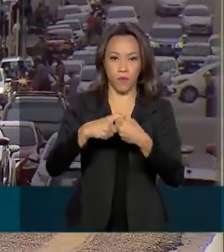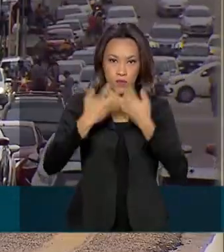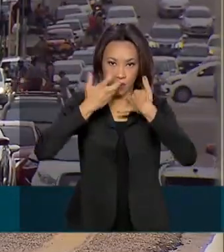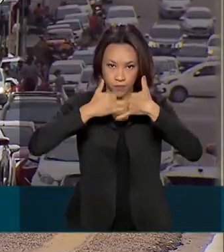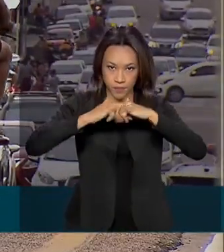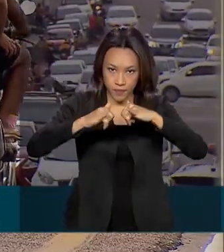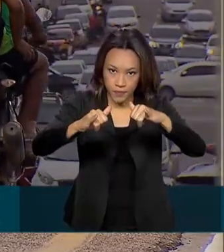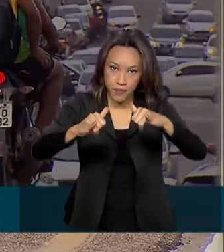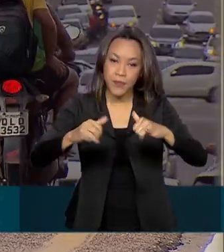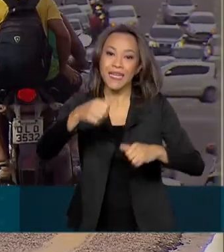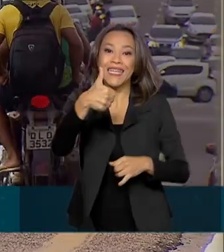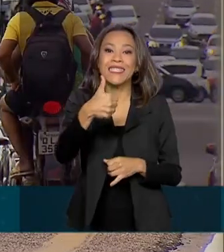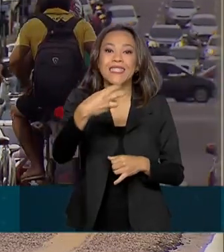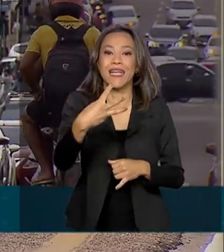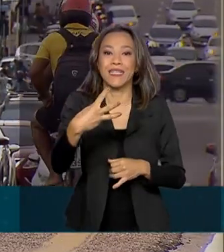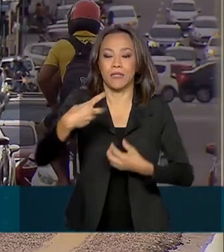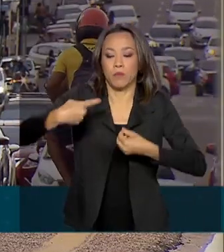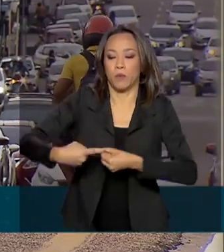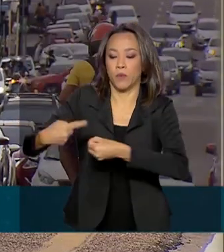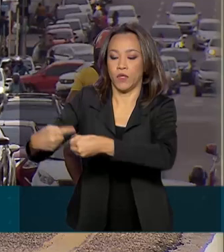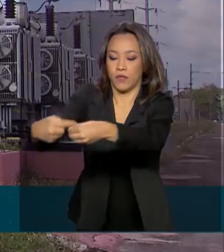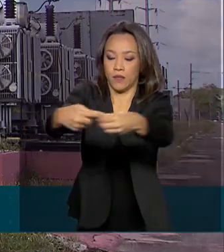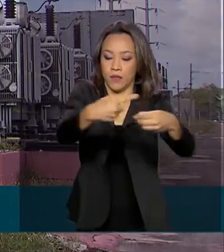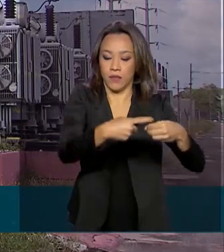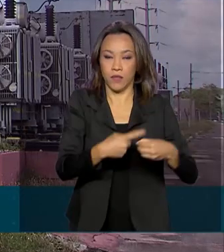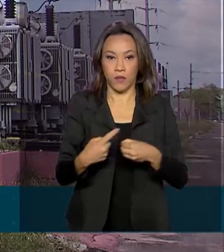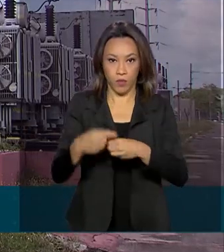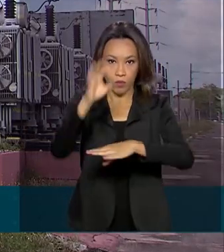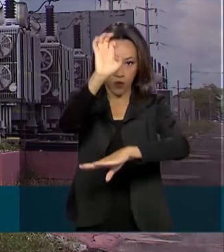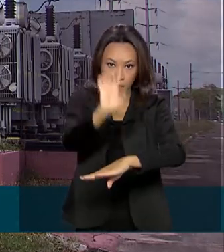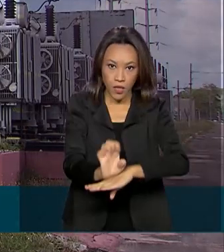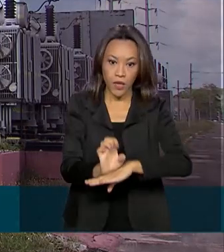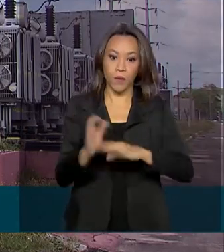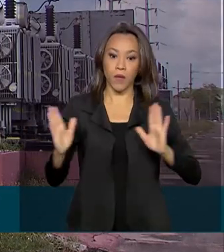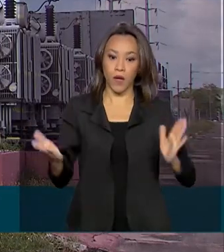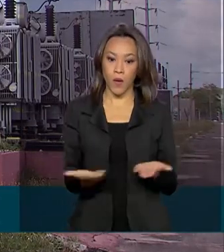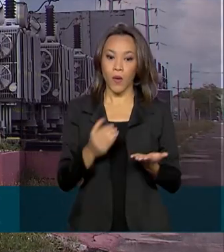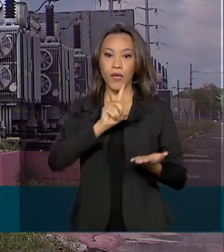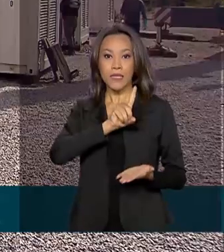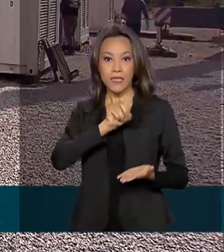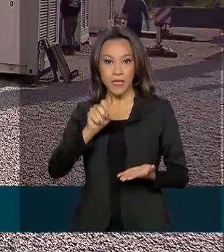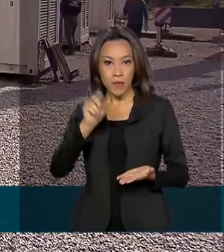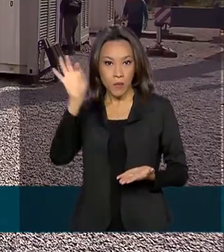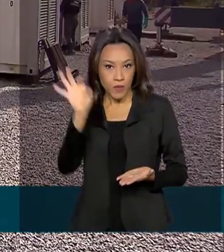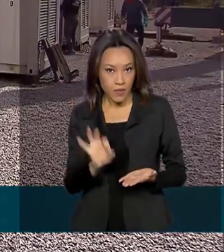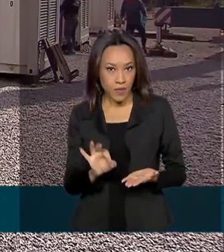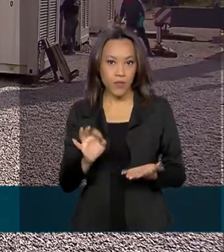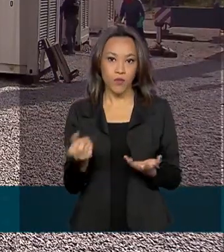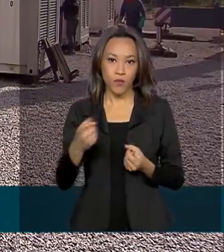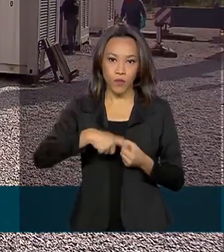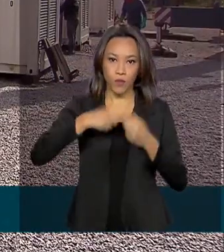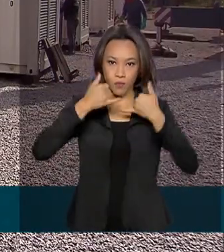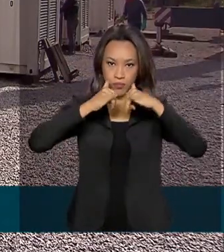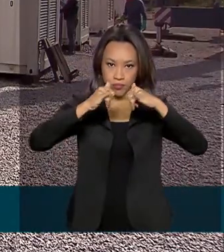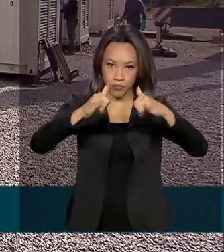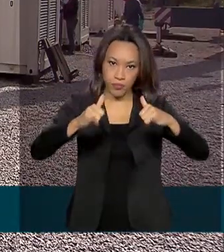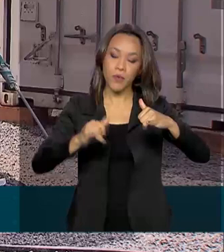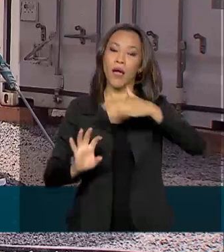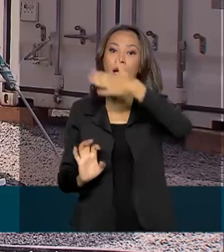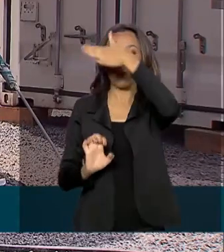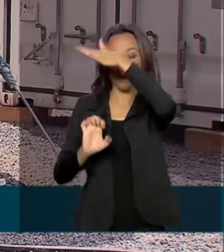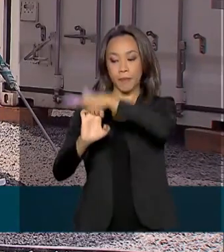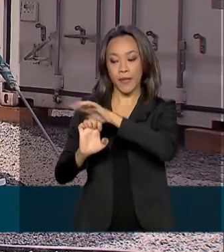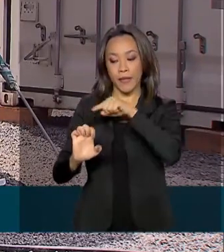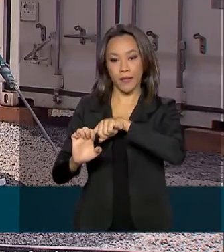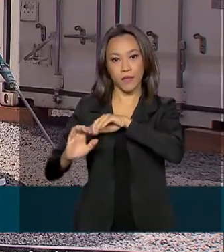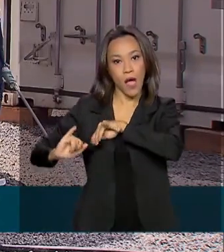nos 13 municípios afetados no Estado. Com 100% da energia de volta, a Companhia de Eletricidade do Amapá